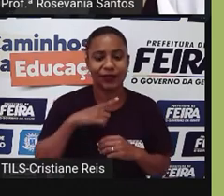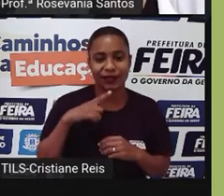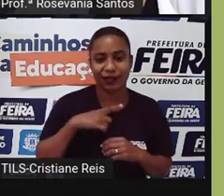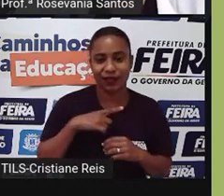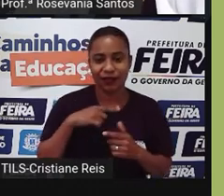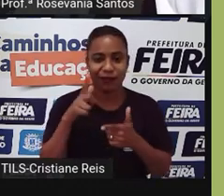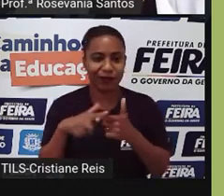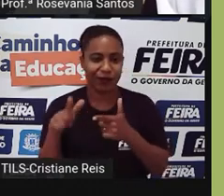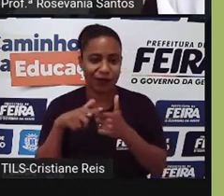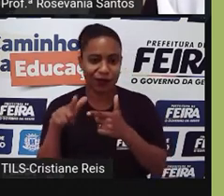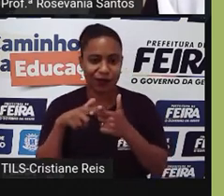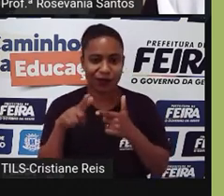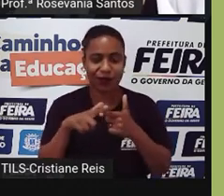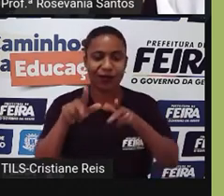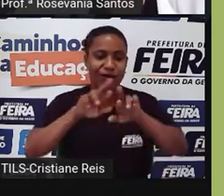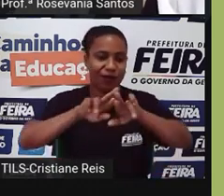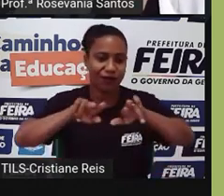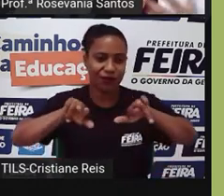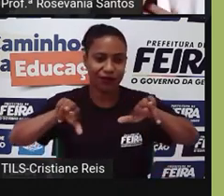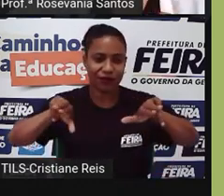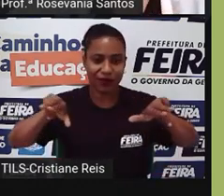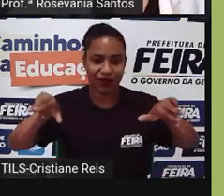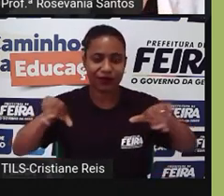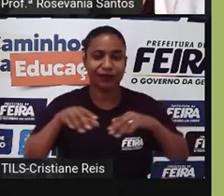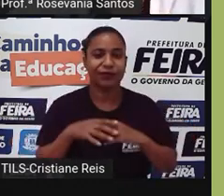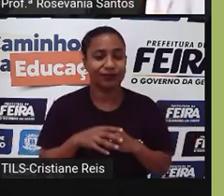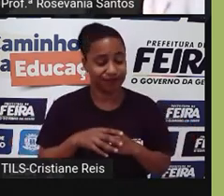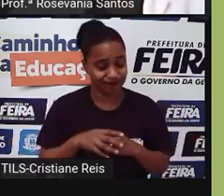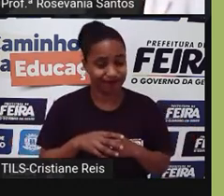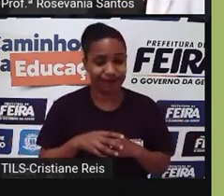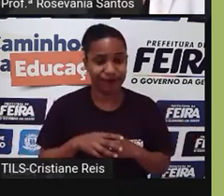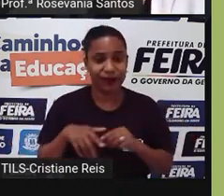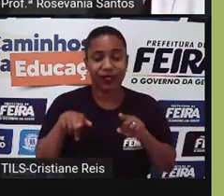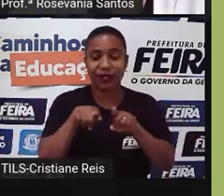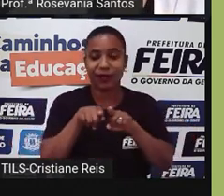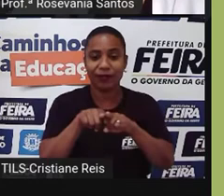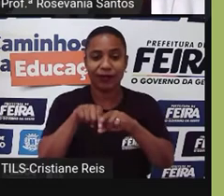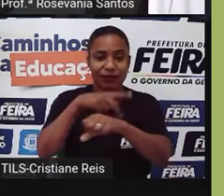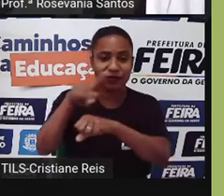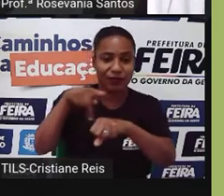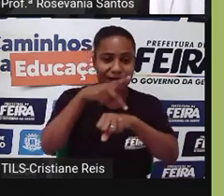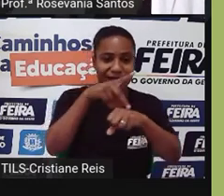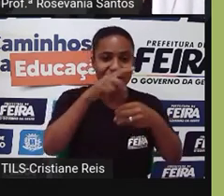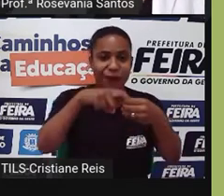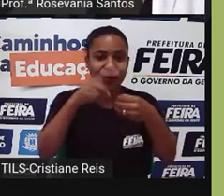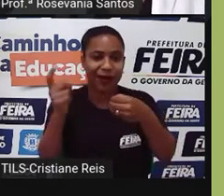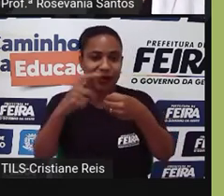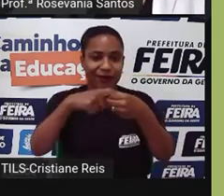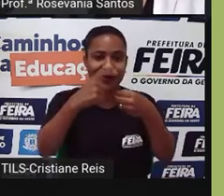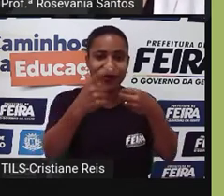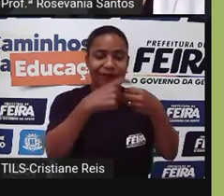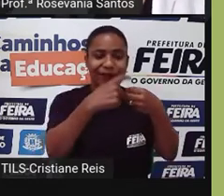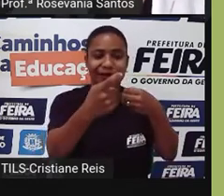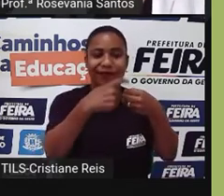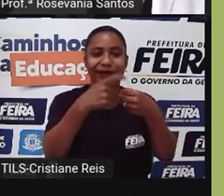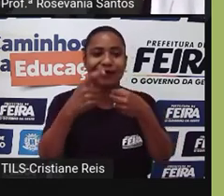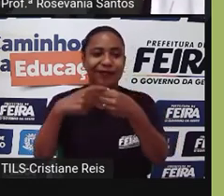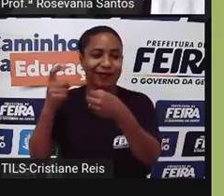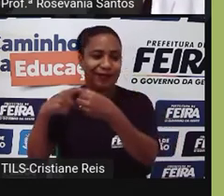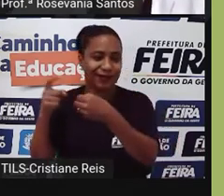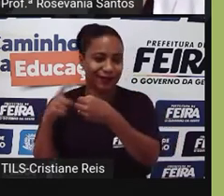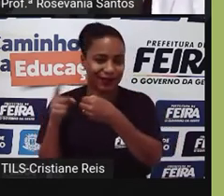os seus problemas aí, tá perdendo, né, parte dos seus países membros, justamente para que